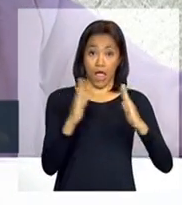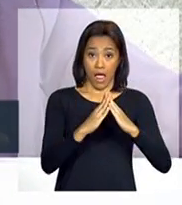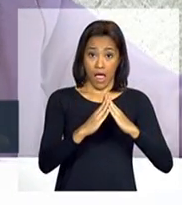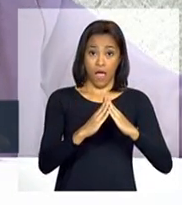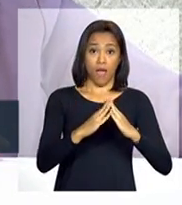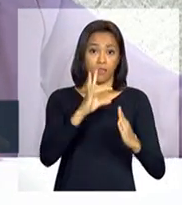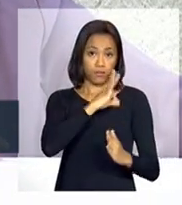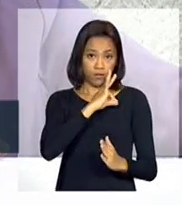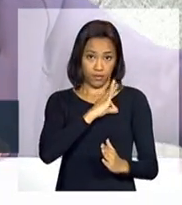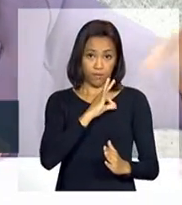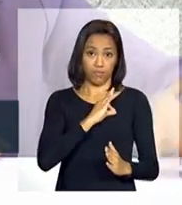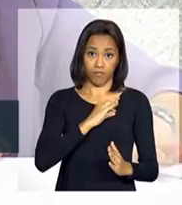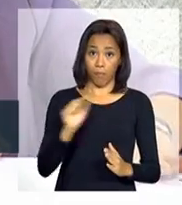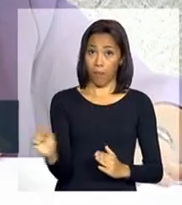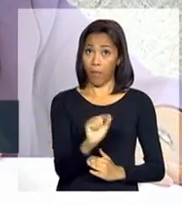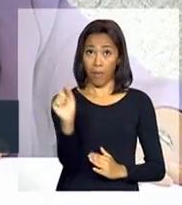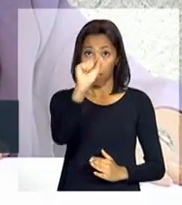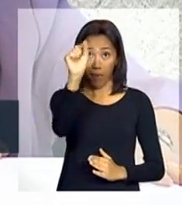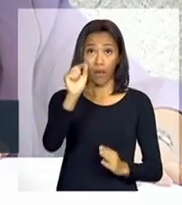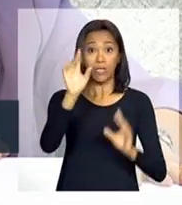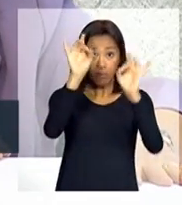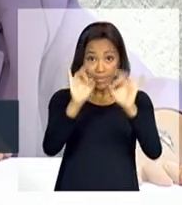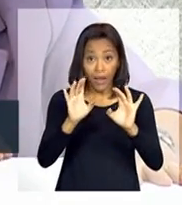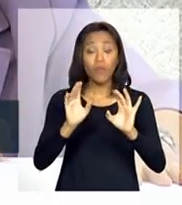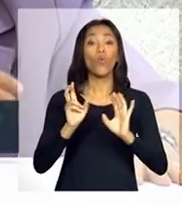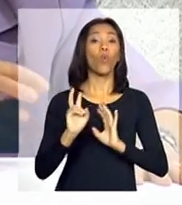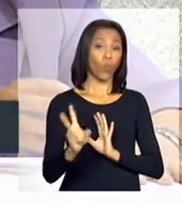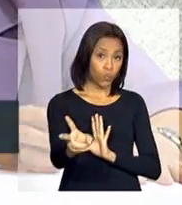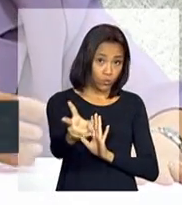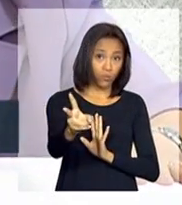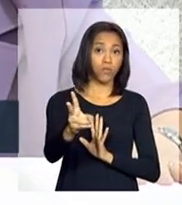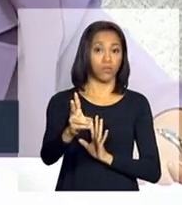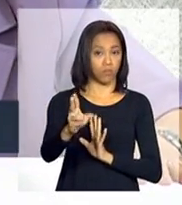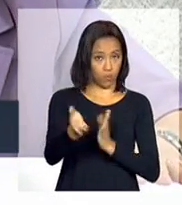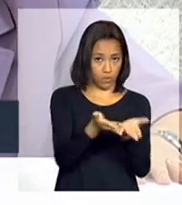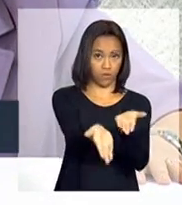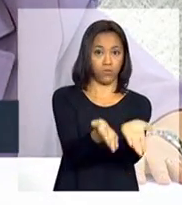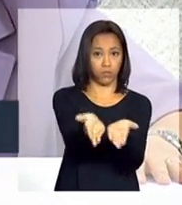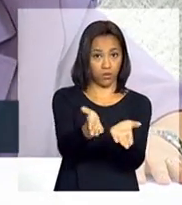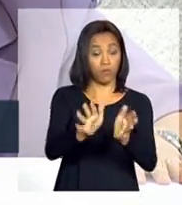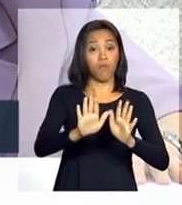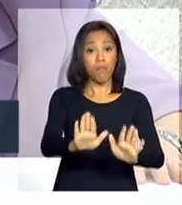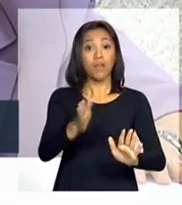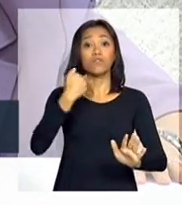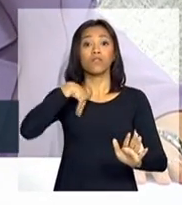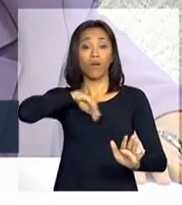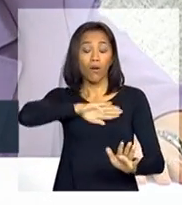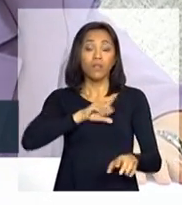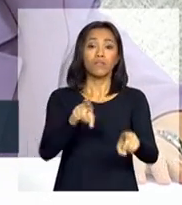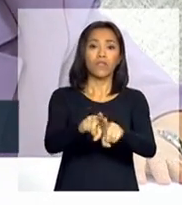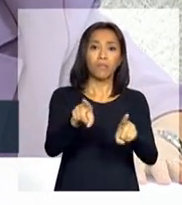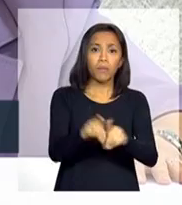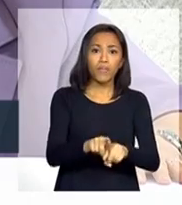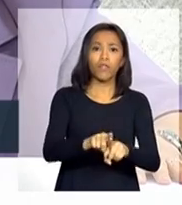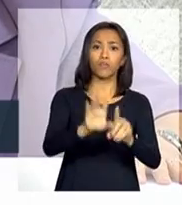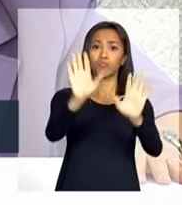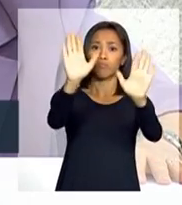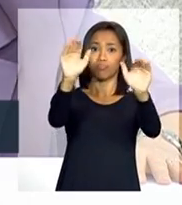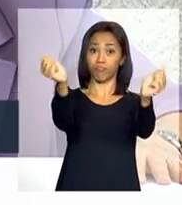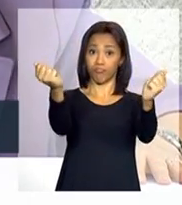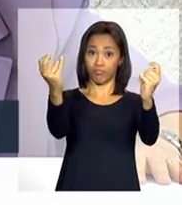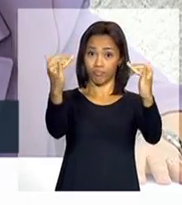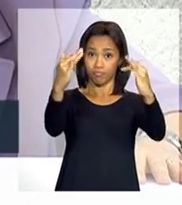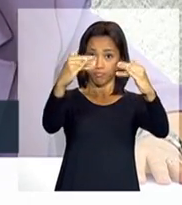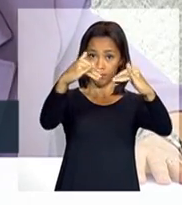já existem, as 583, continuam. Mas nós vamos, nós traremos as delegacias